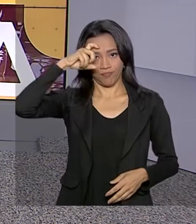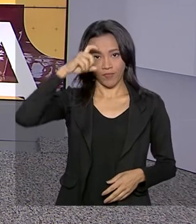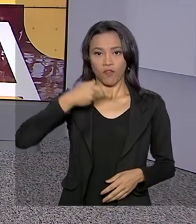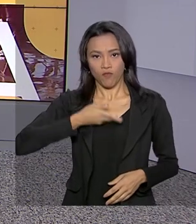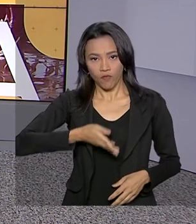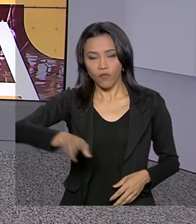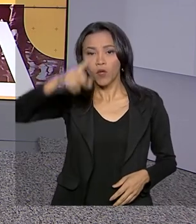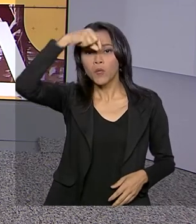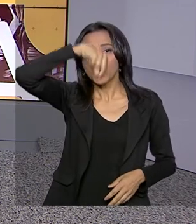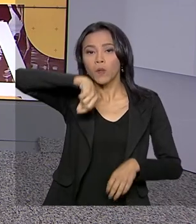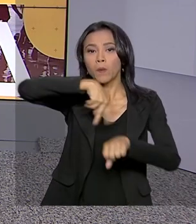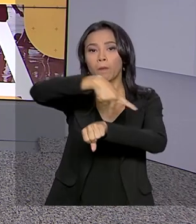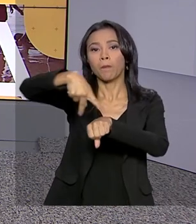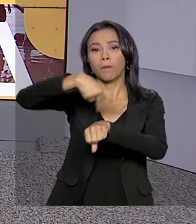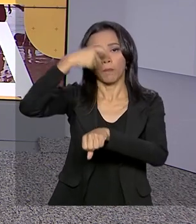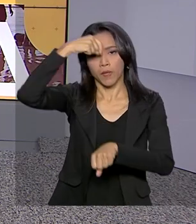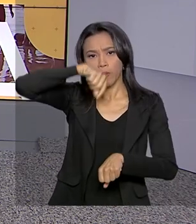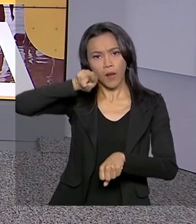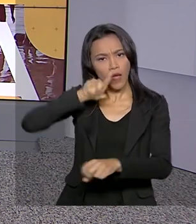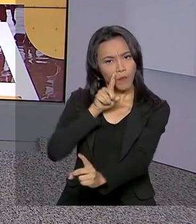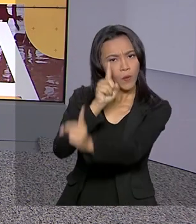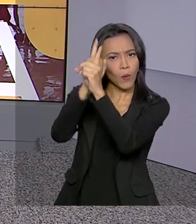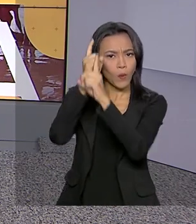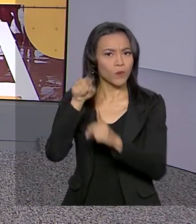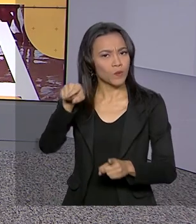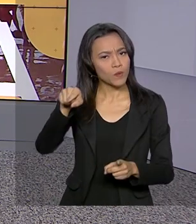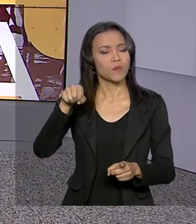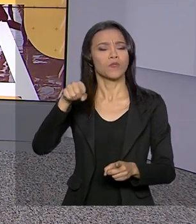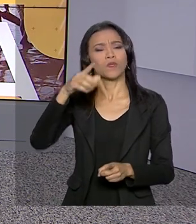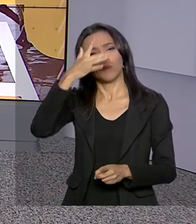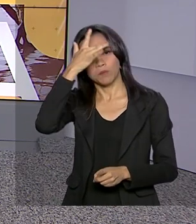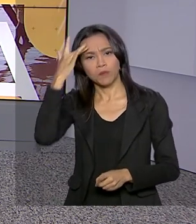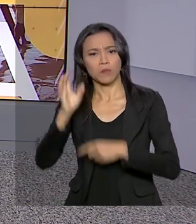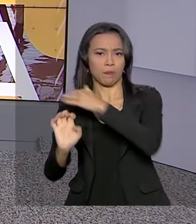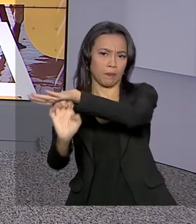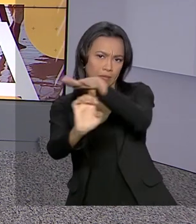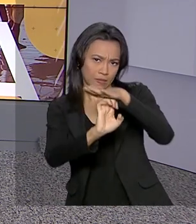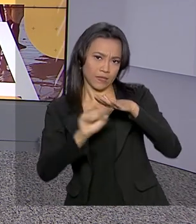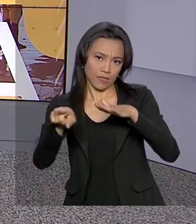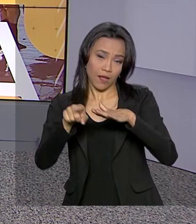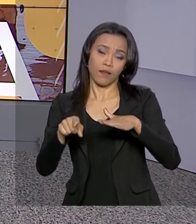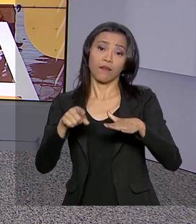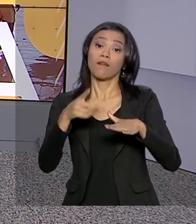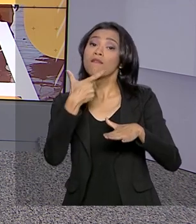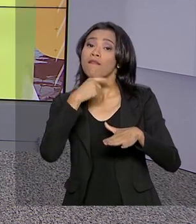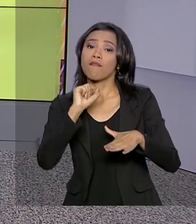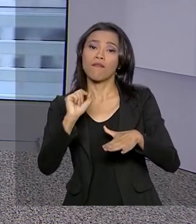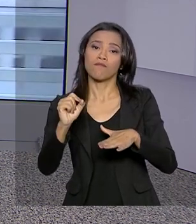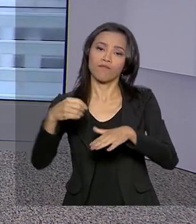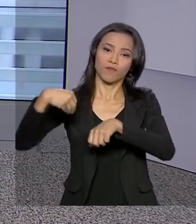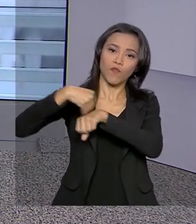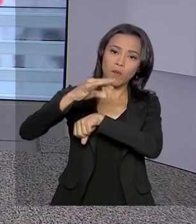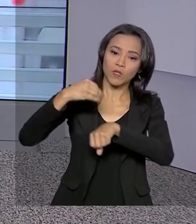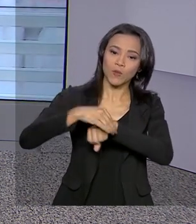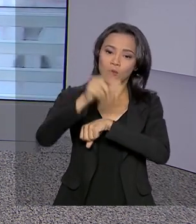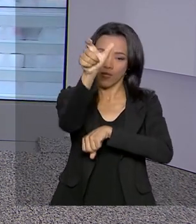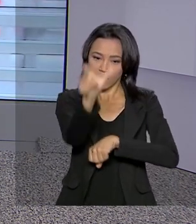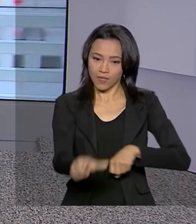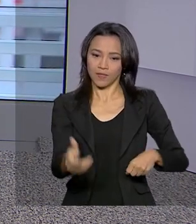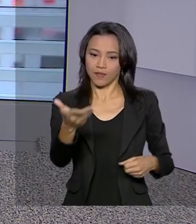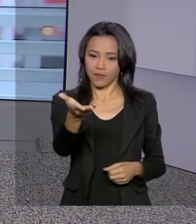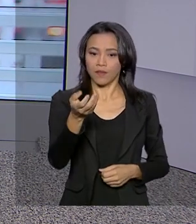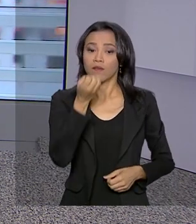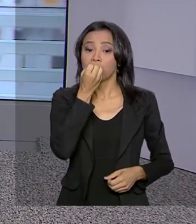peruana e encontro com investidores estrangeiros. Quem traz as informações ao vivo para a gente, direto de Lima, no Peru, é Luana Karen.